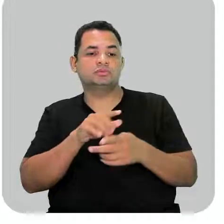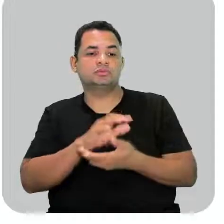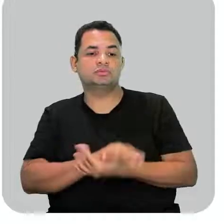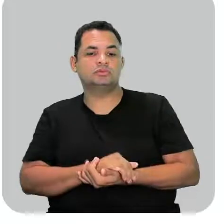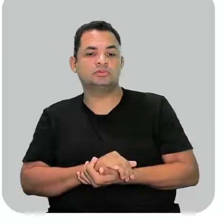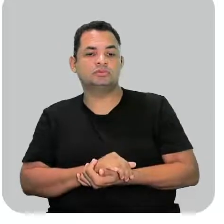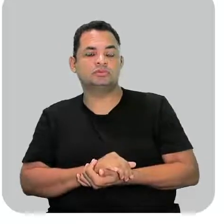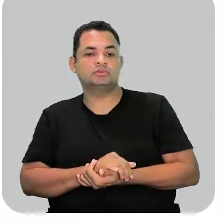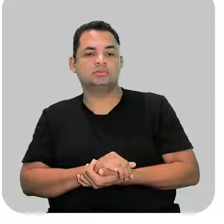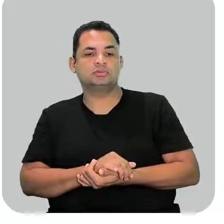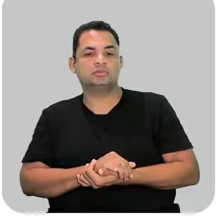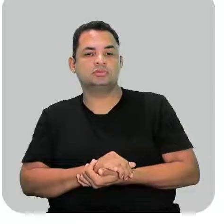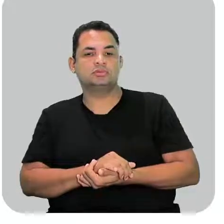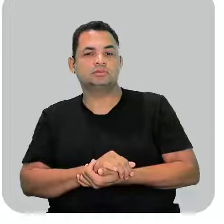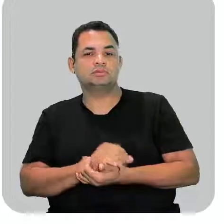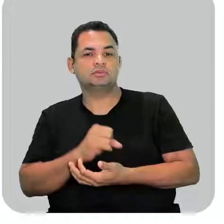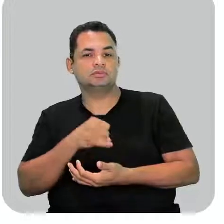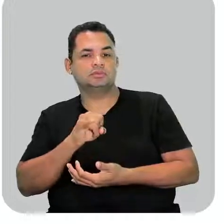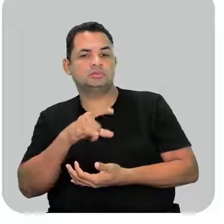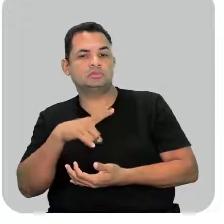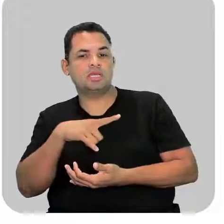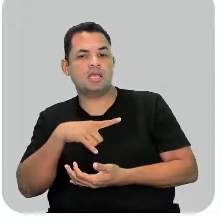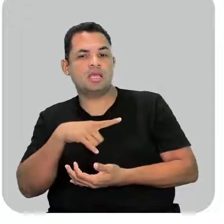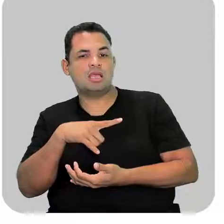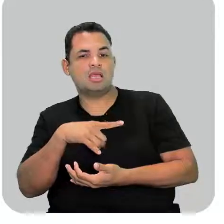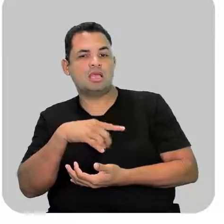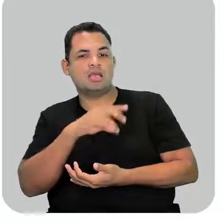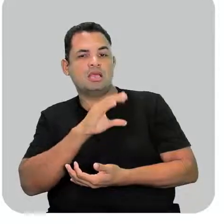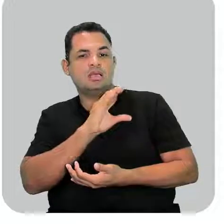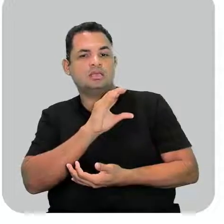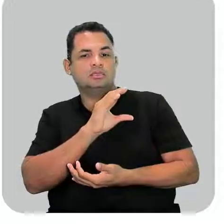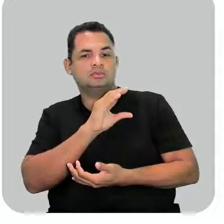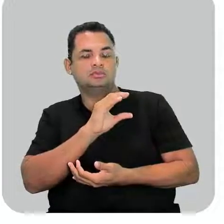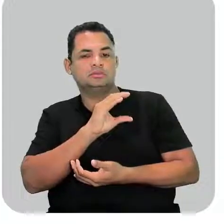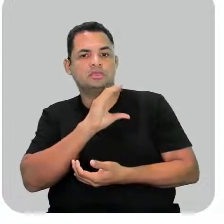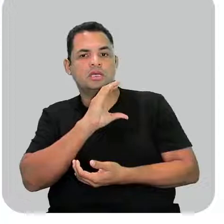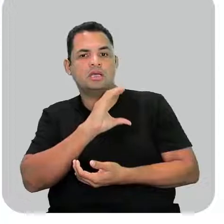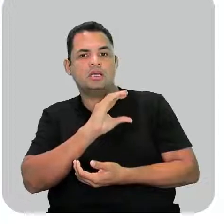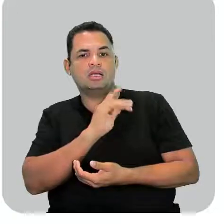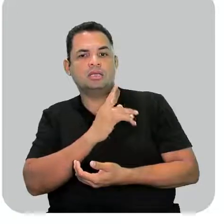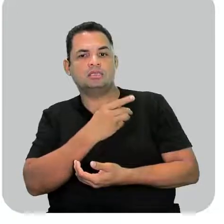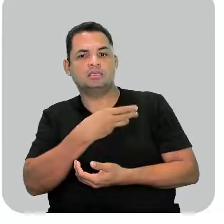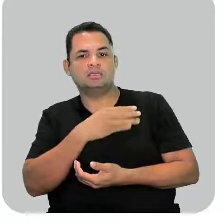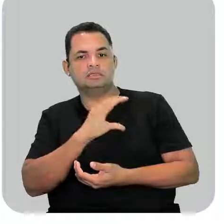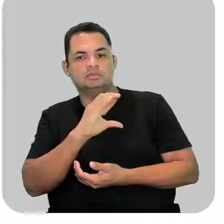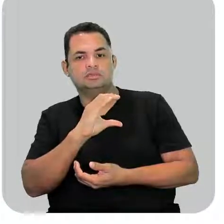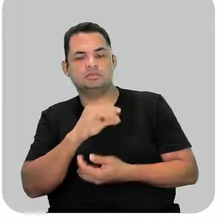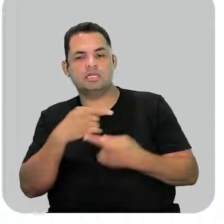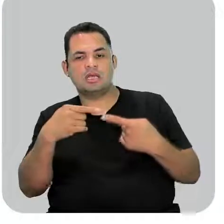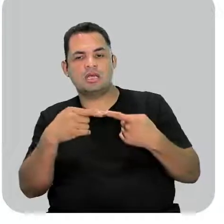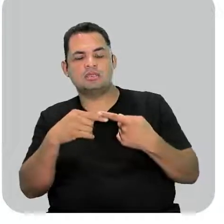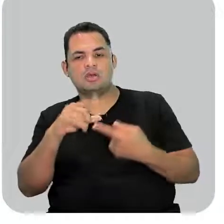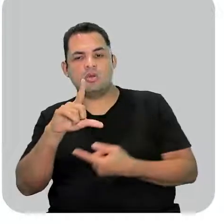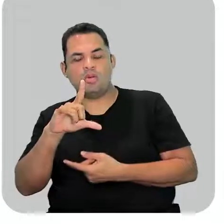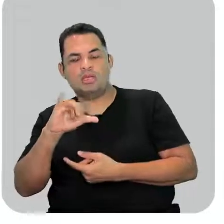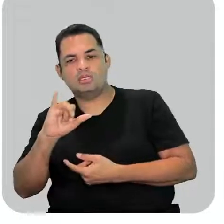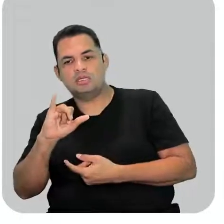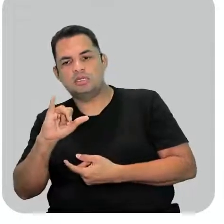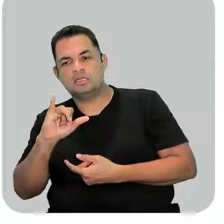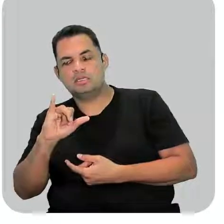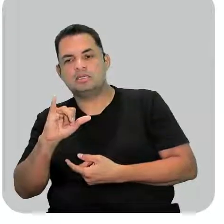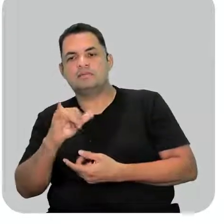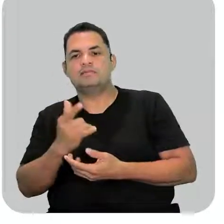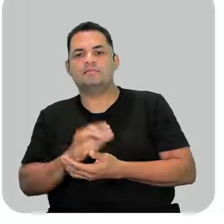exemplo, se a gente tivesse a situação de CH3 ligada ao lítio. Ficaria